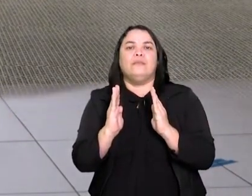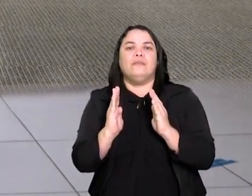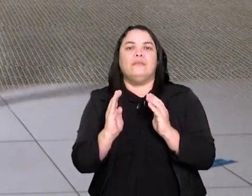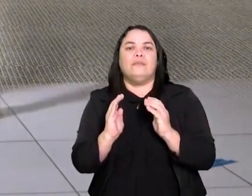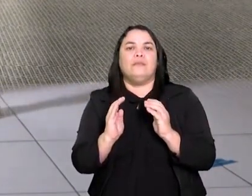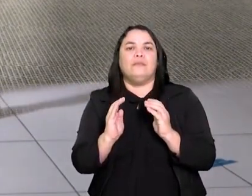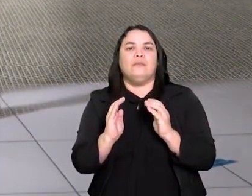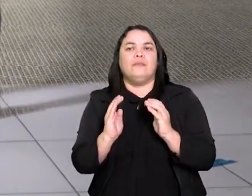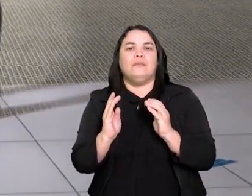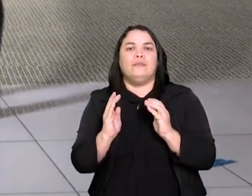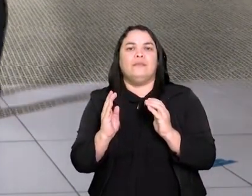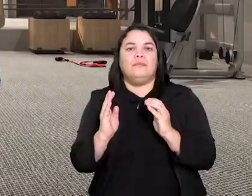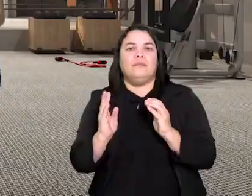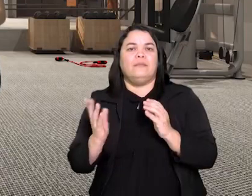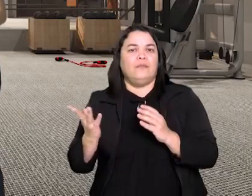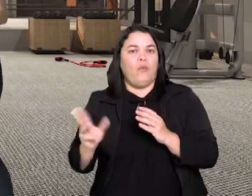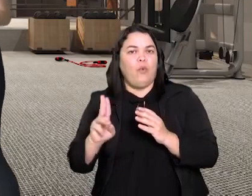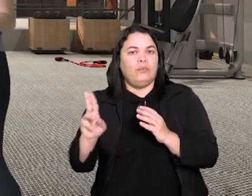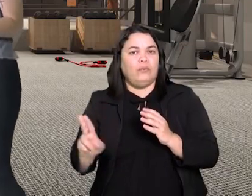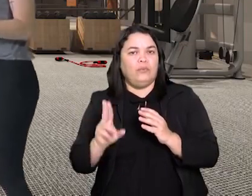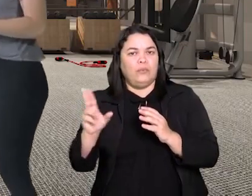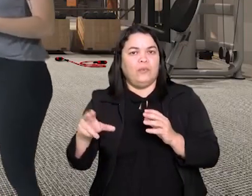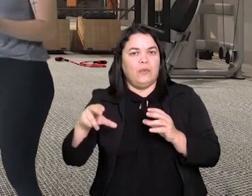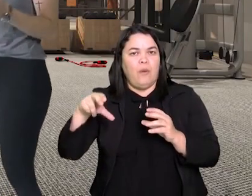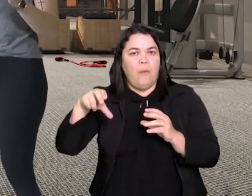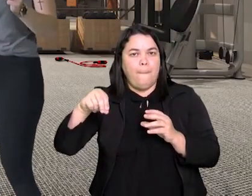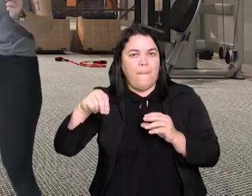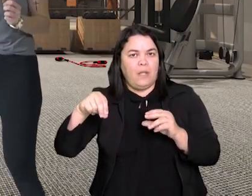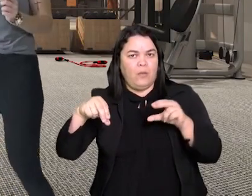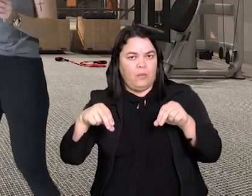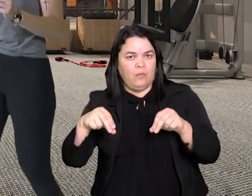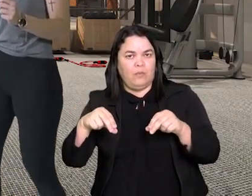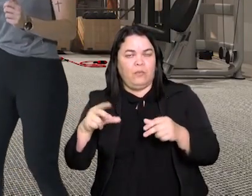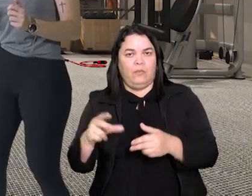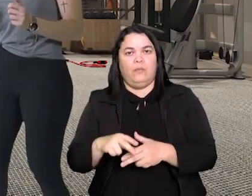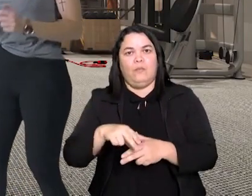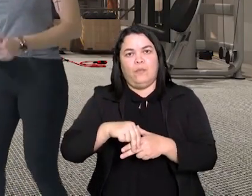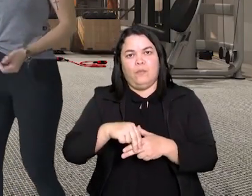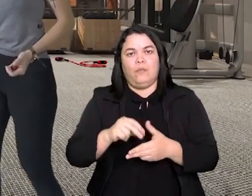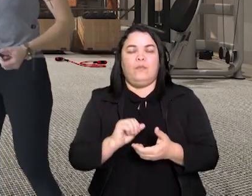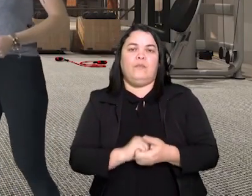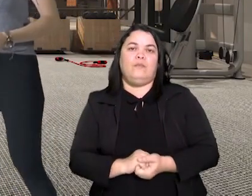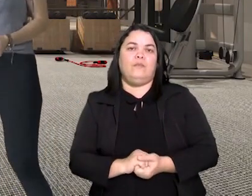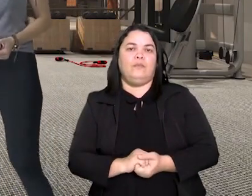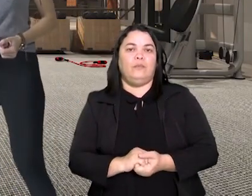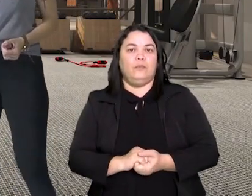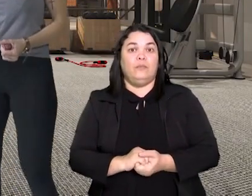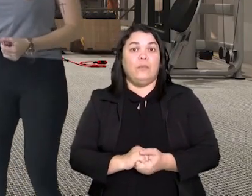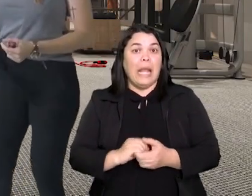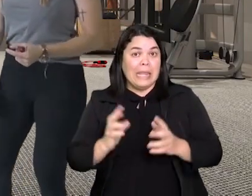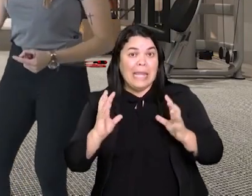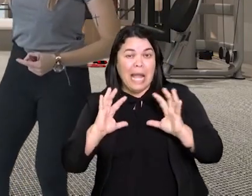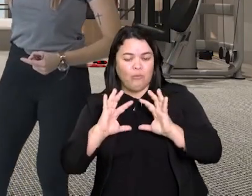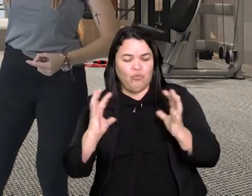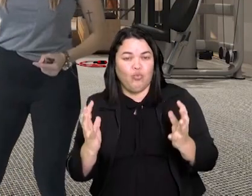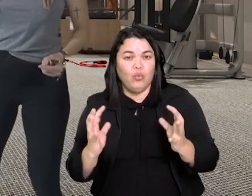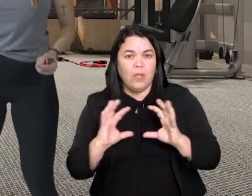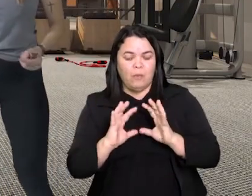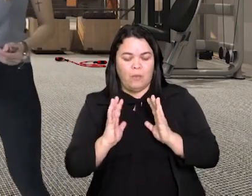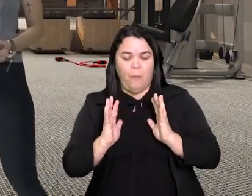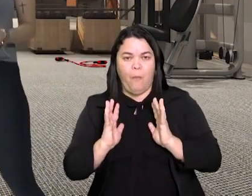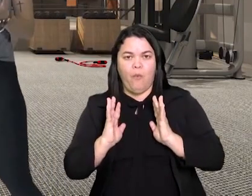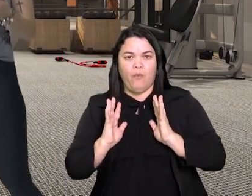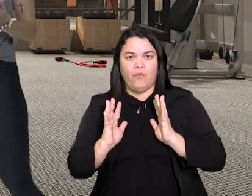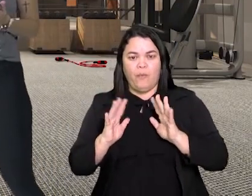e vou com os prendedores. A gente vai começar com a movimentação. Durante as lutas, esses guerreiros se